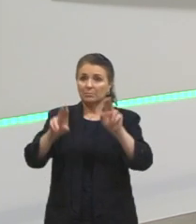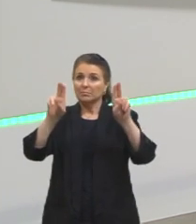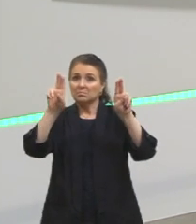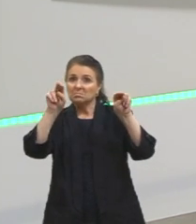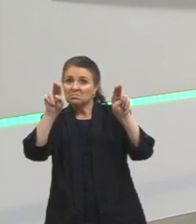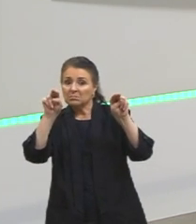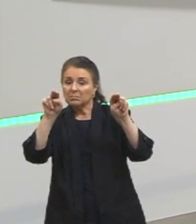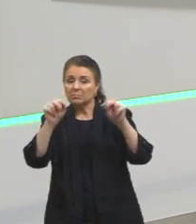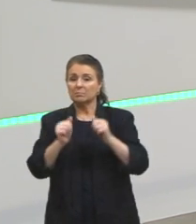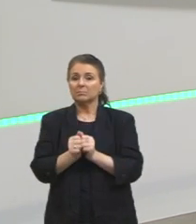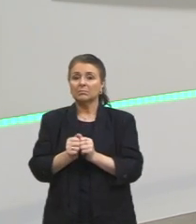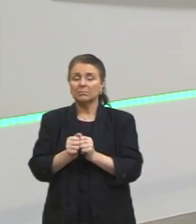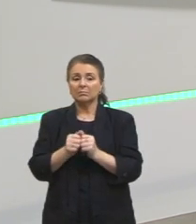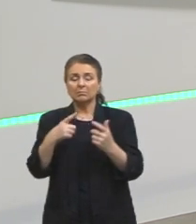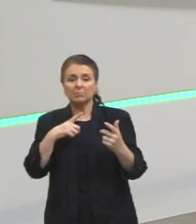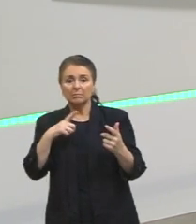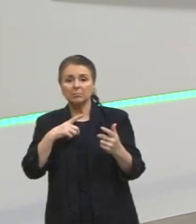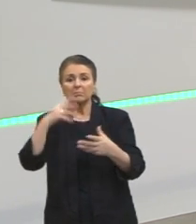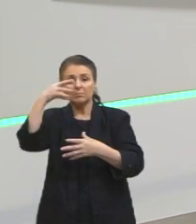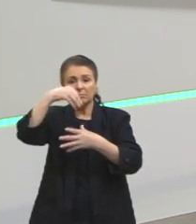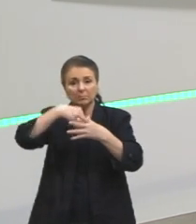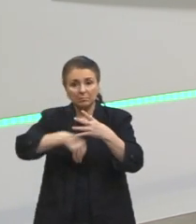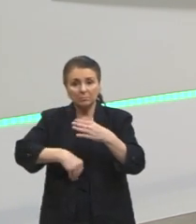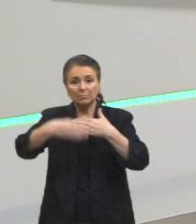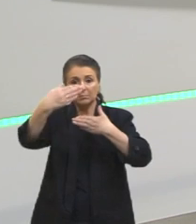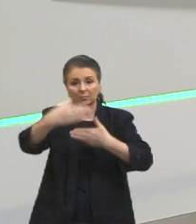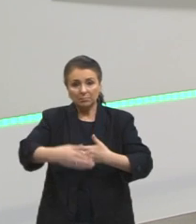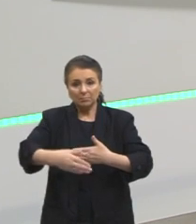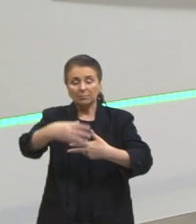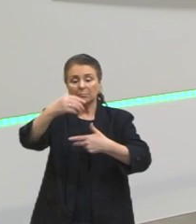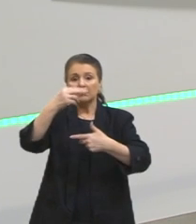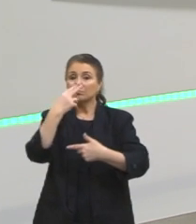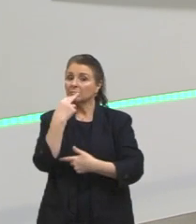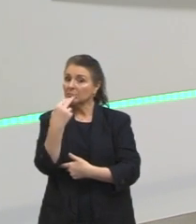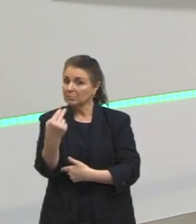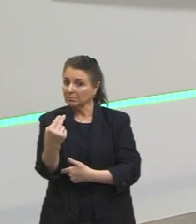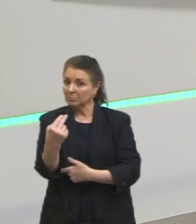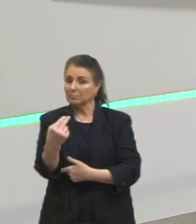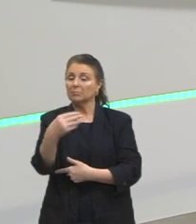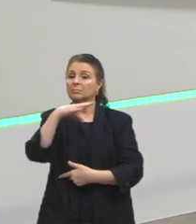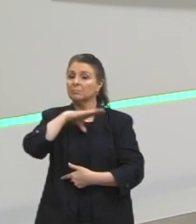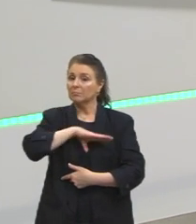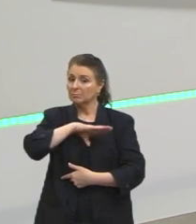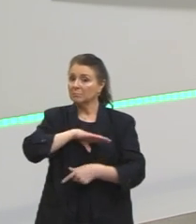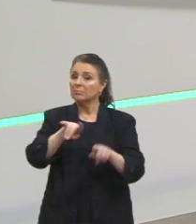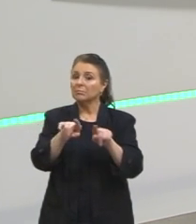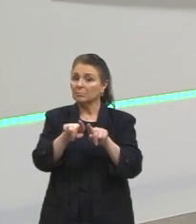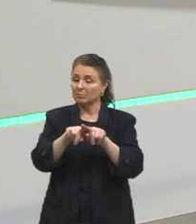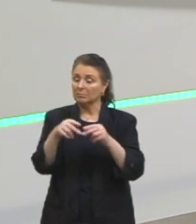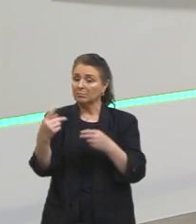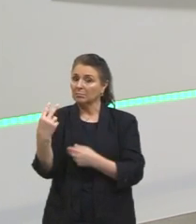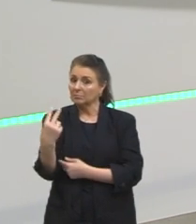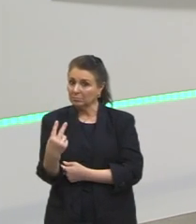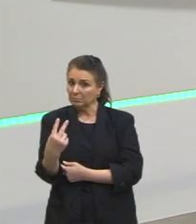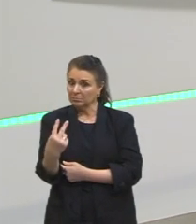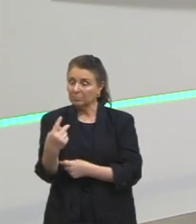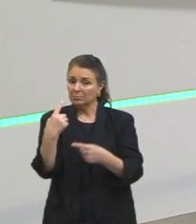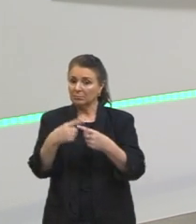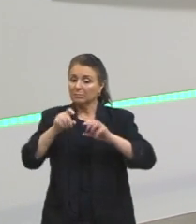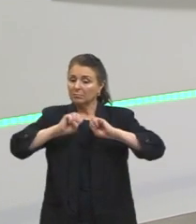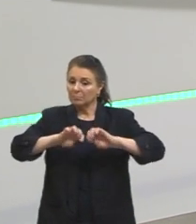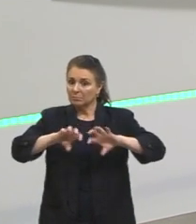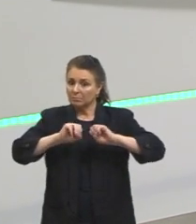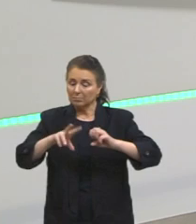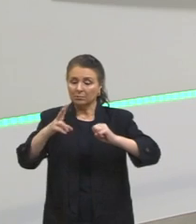que permeiam as provas de língua inglesa. Não só de língua inglesa, como de língua portuguesa também, porque nós trabalhamos com